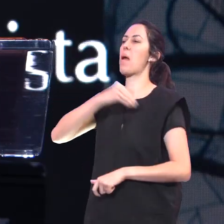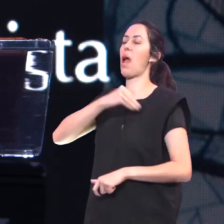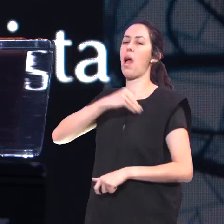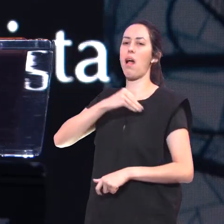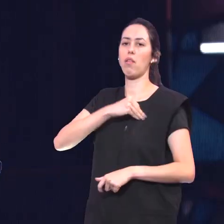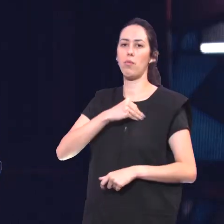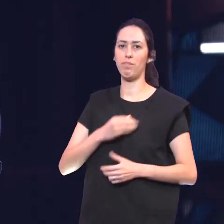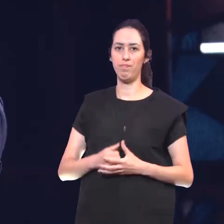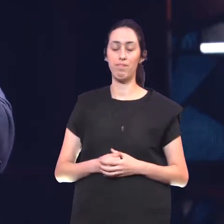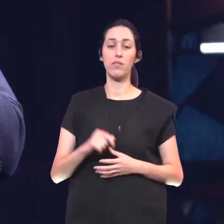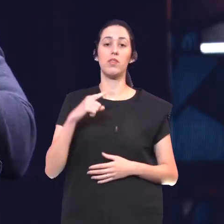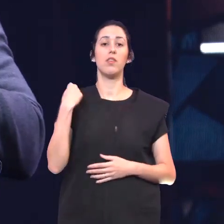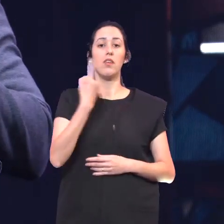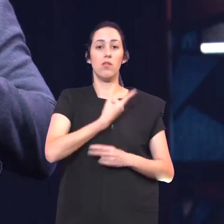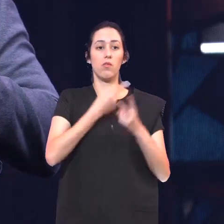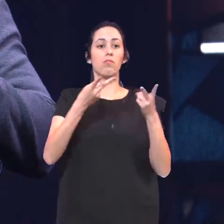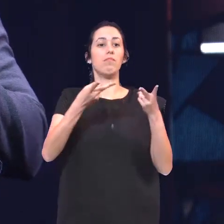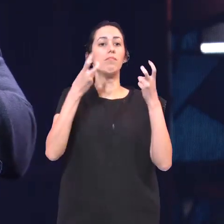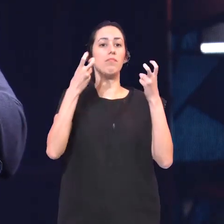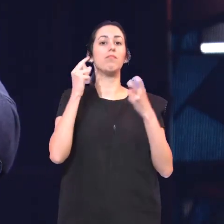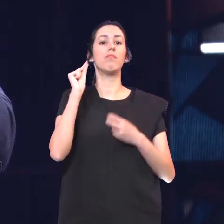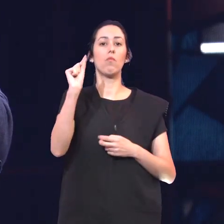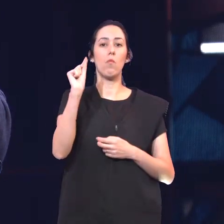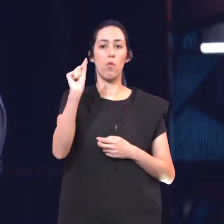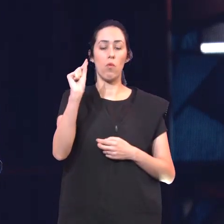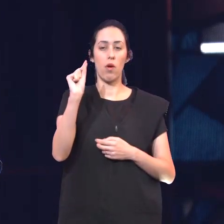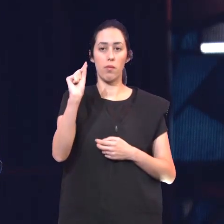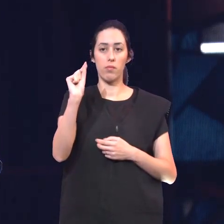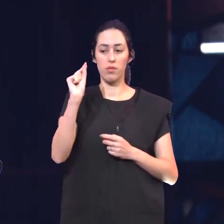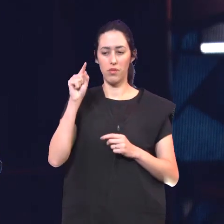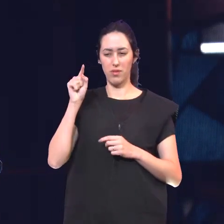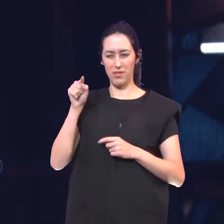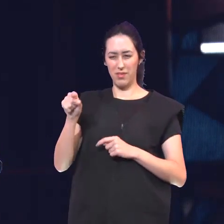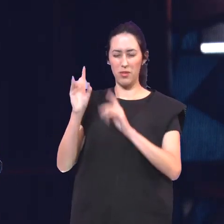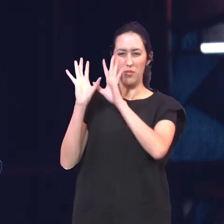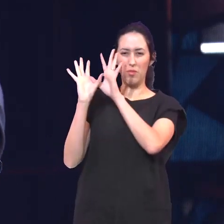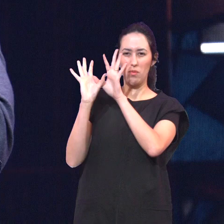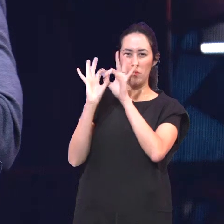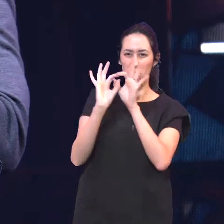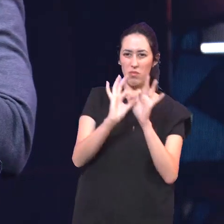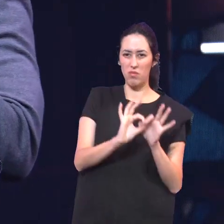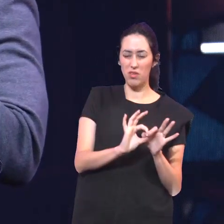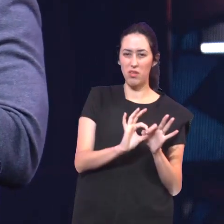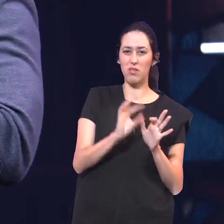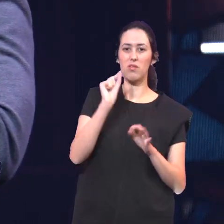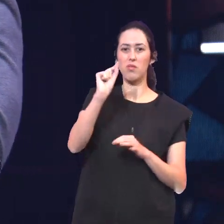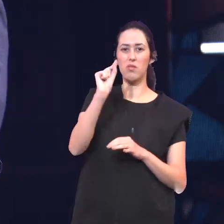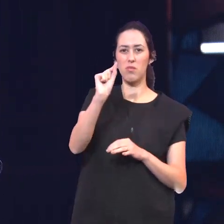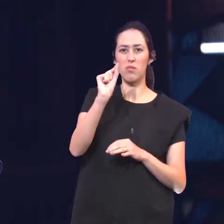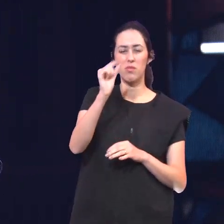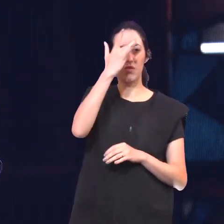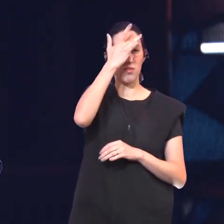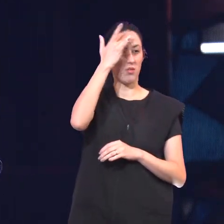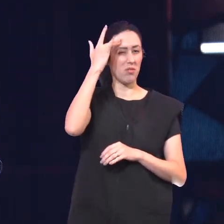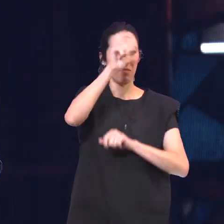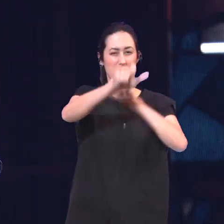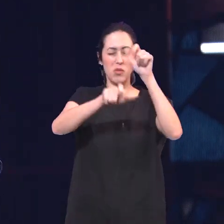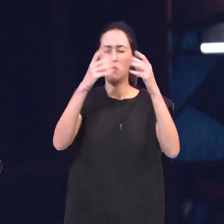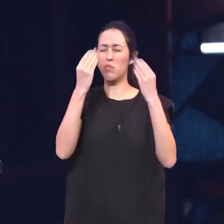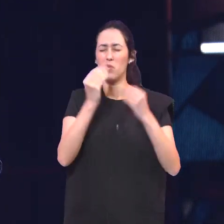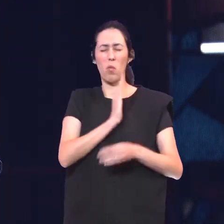nós podemos perceber Que diante desse contexto De tanta dureza de coração